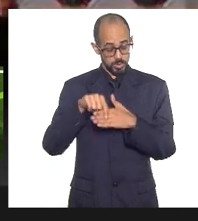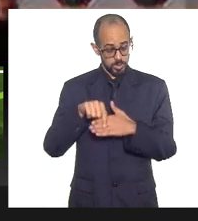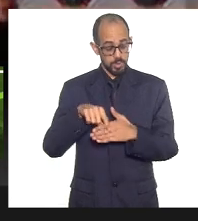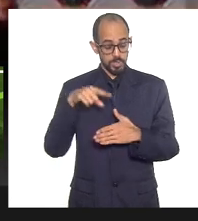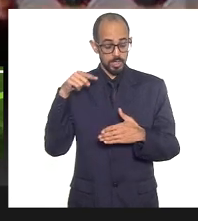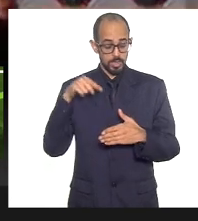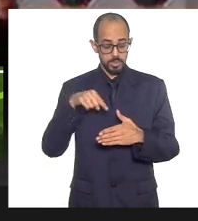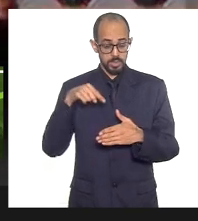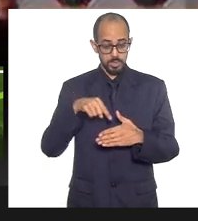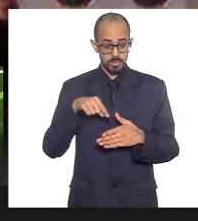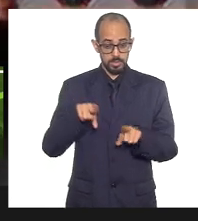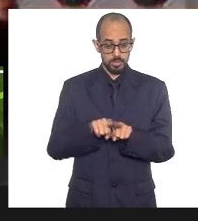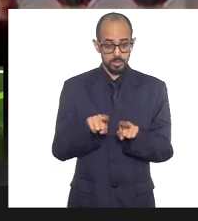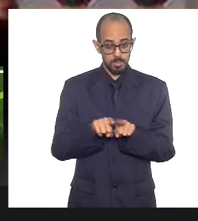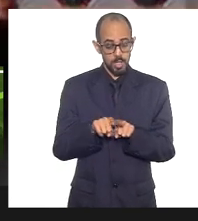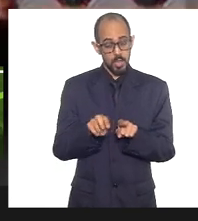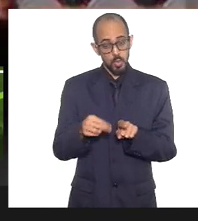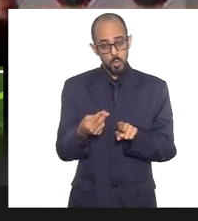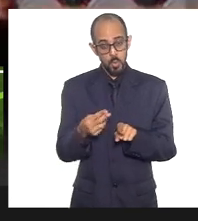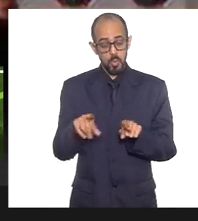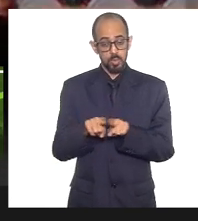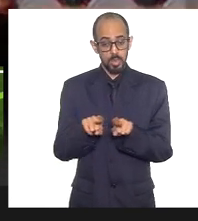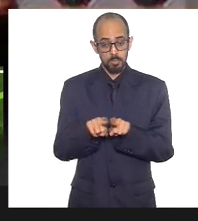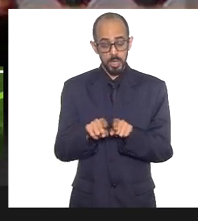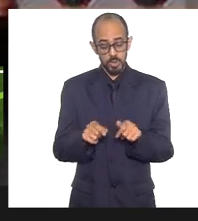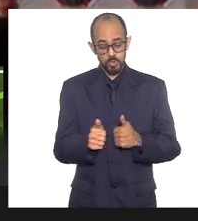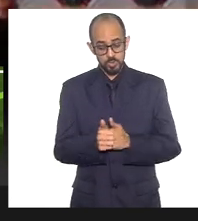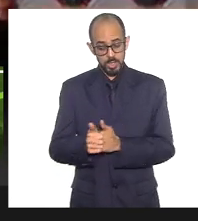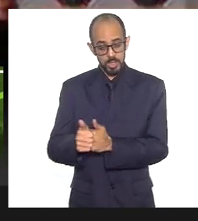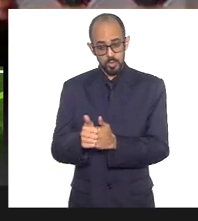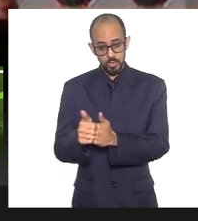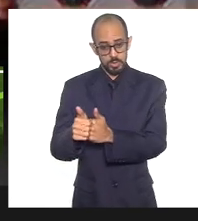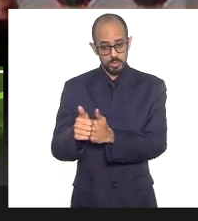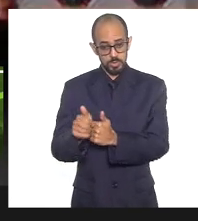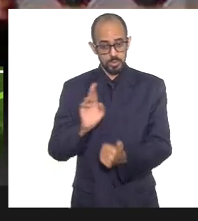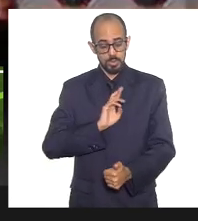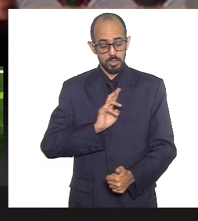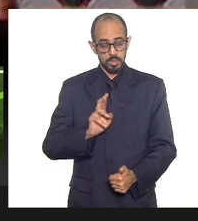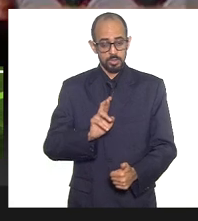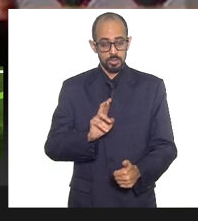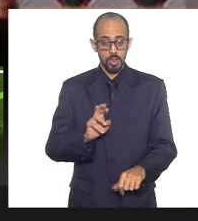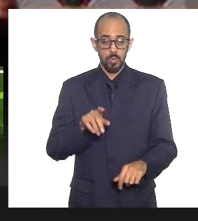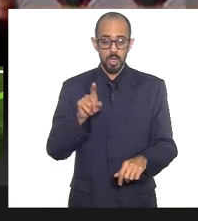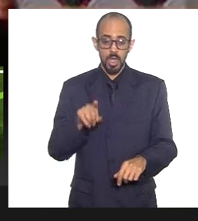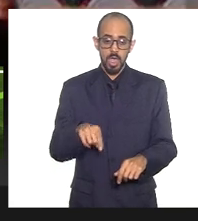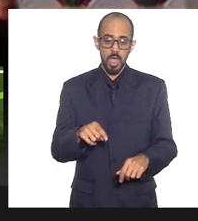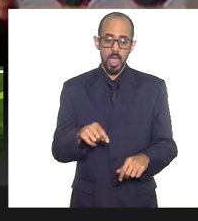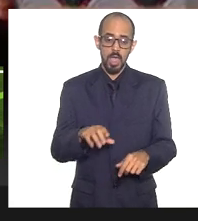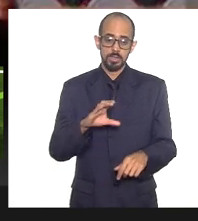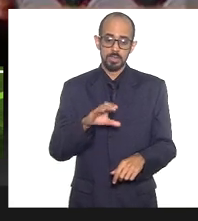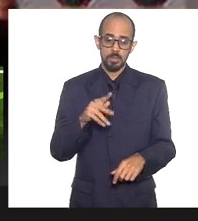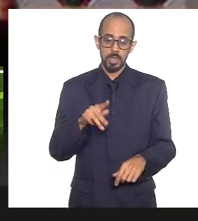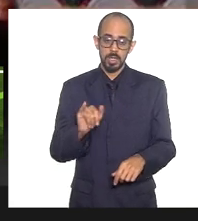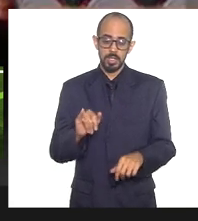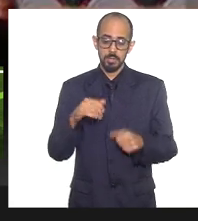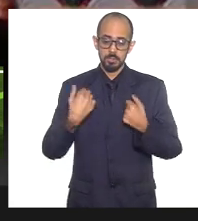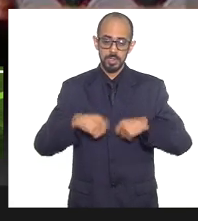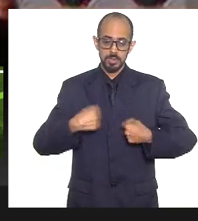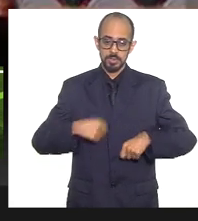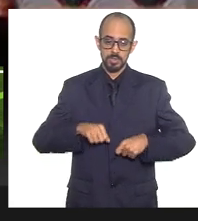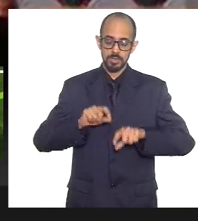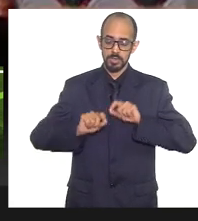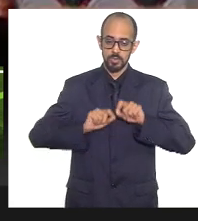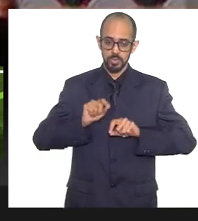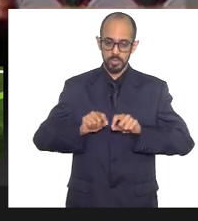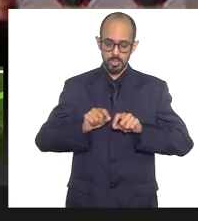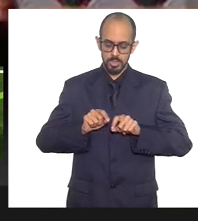ou dos seus adeptos e adeptas, eu acho que essa CPI precisa fazer